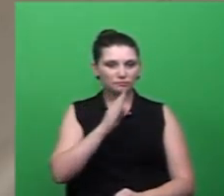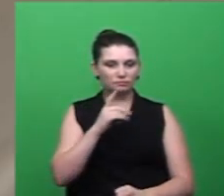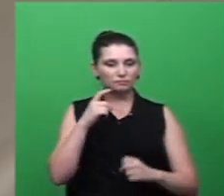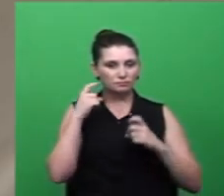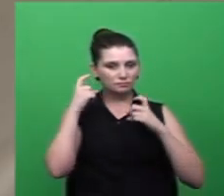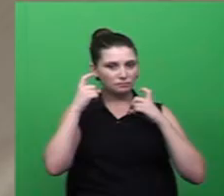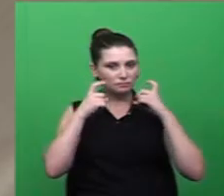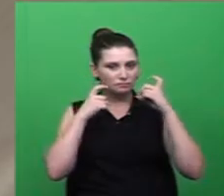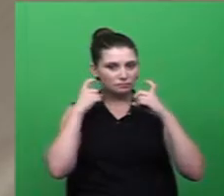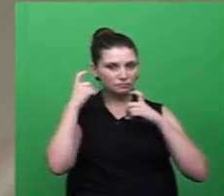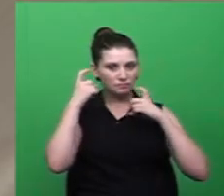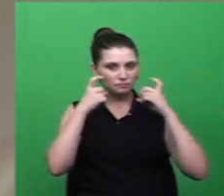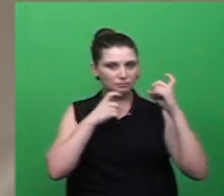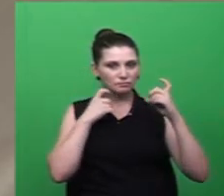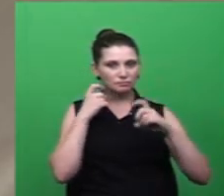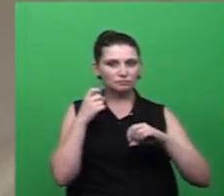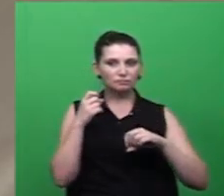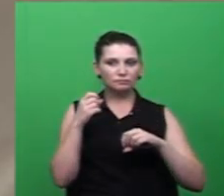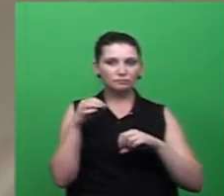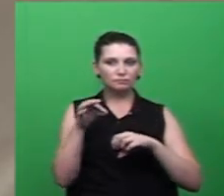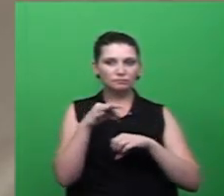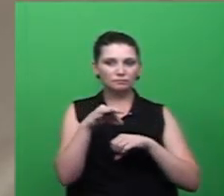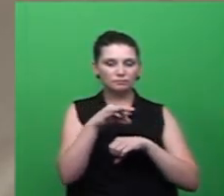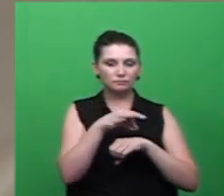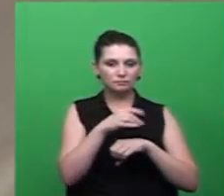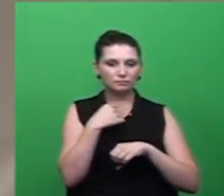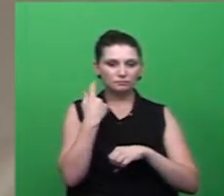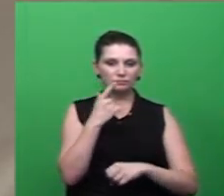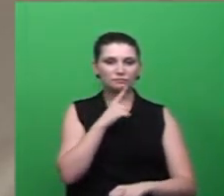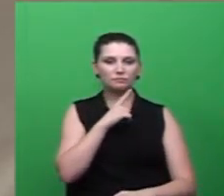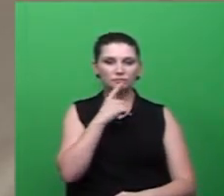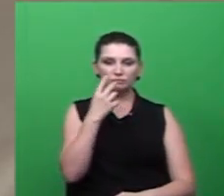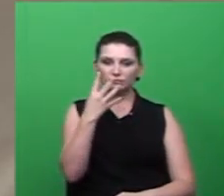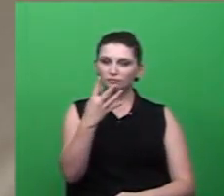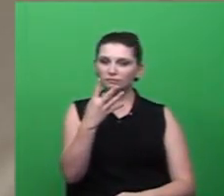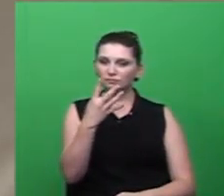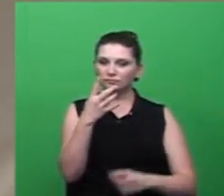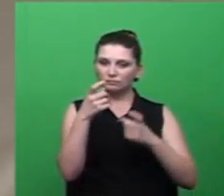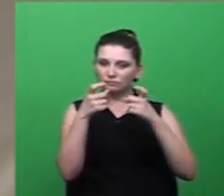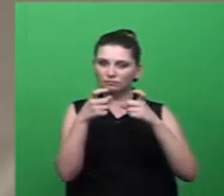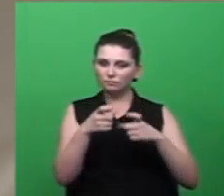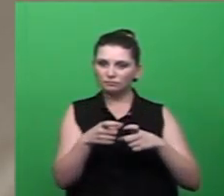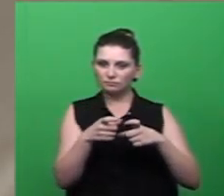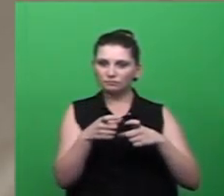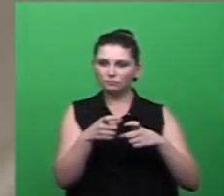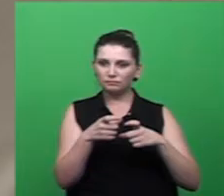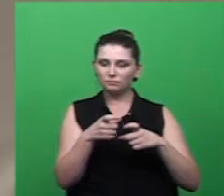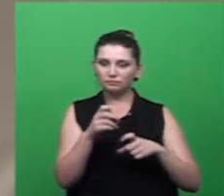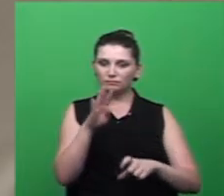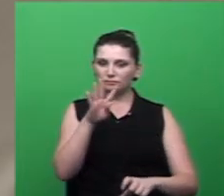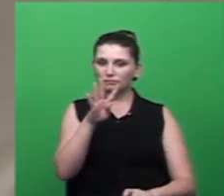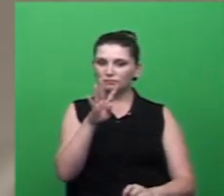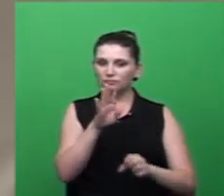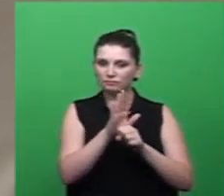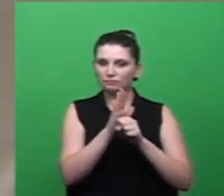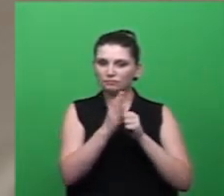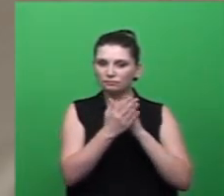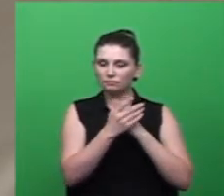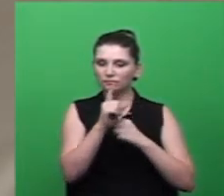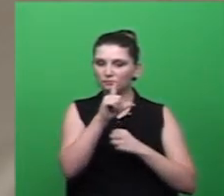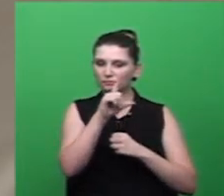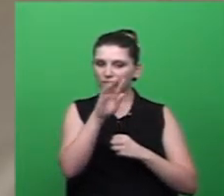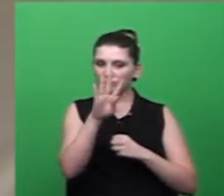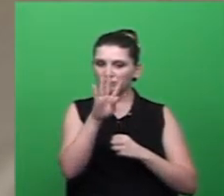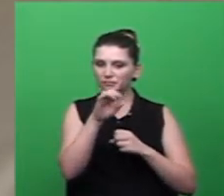Aedes, nós tivemos quatro focos, que foi na quarta linha, Centro,